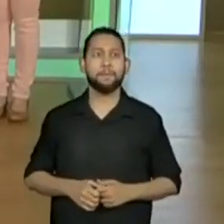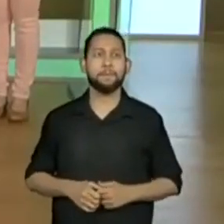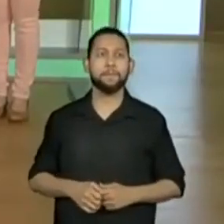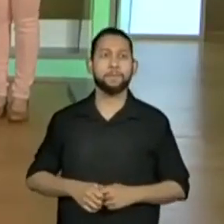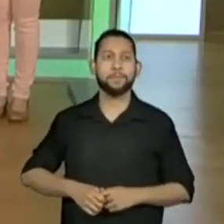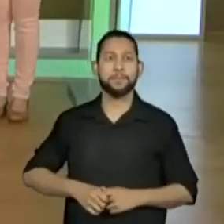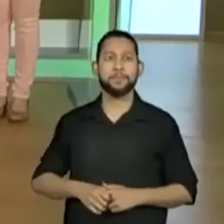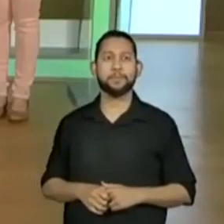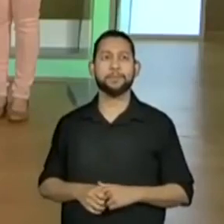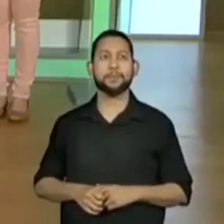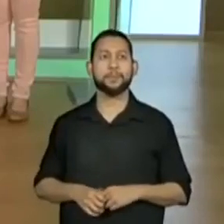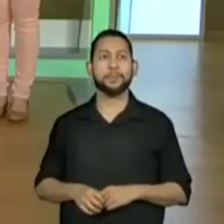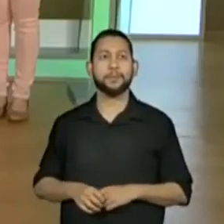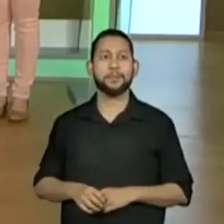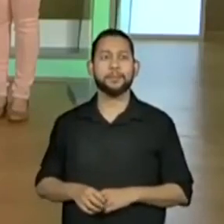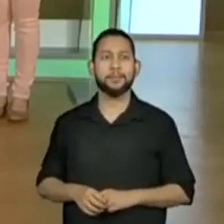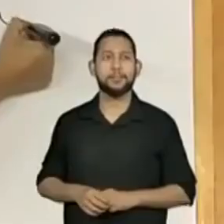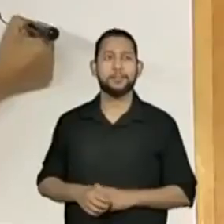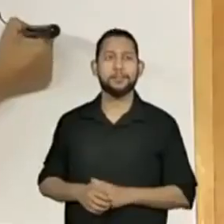Queimada.